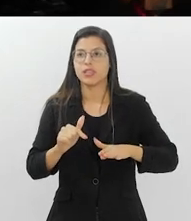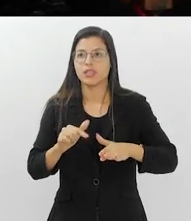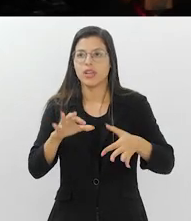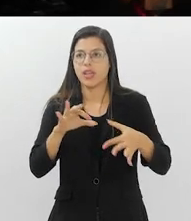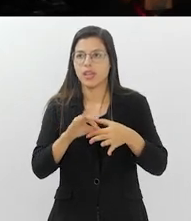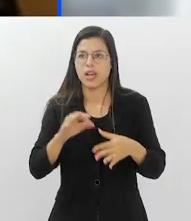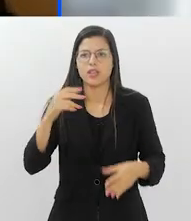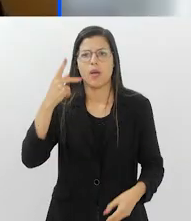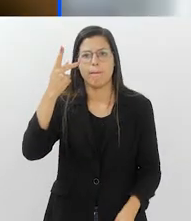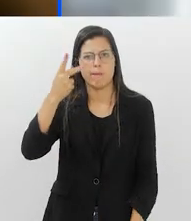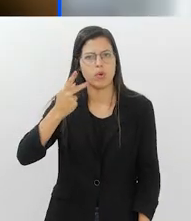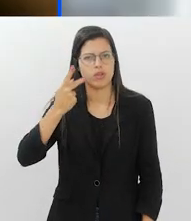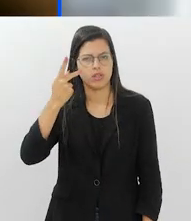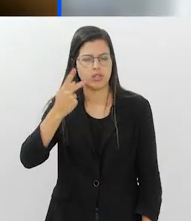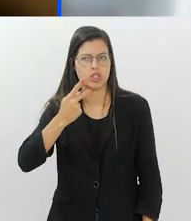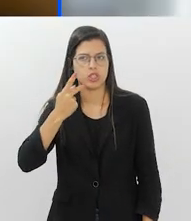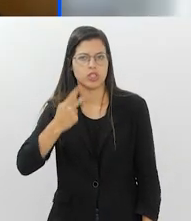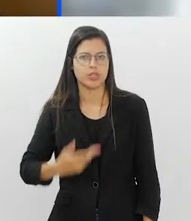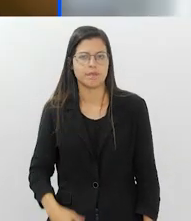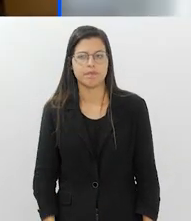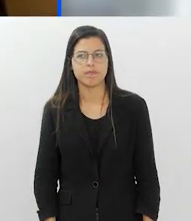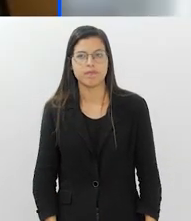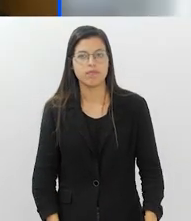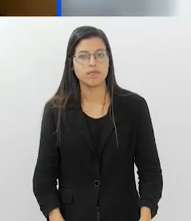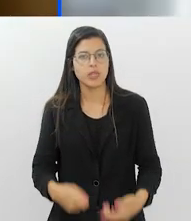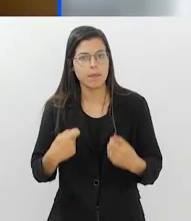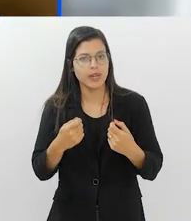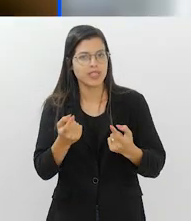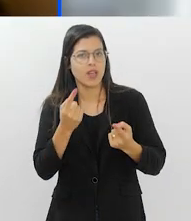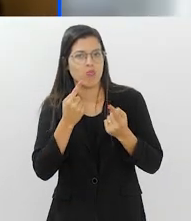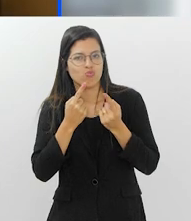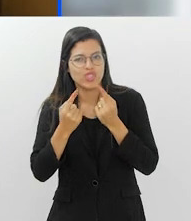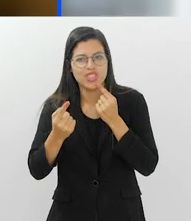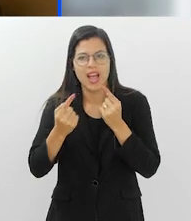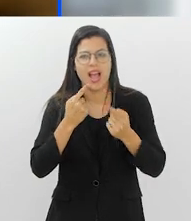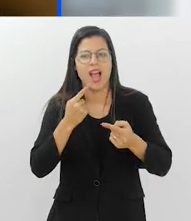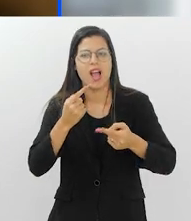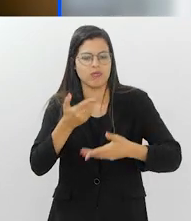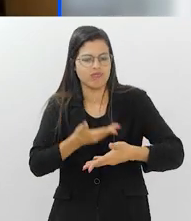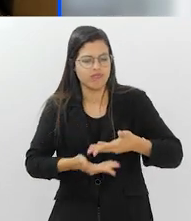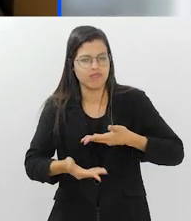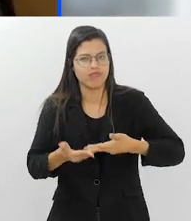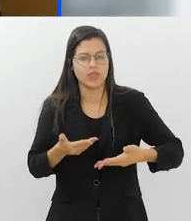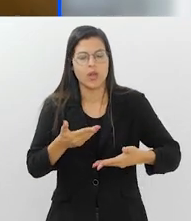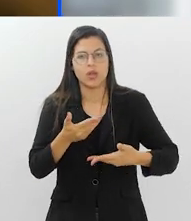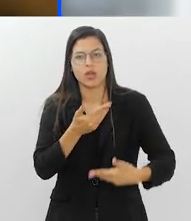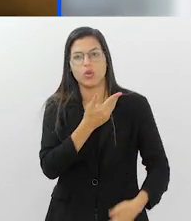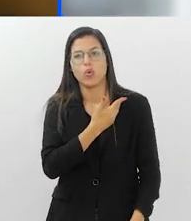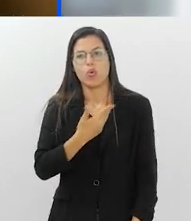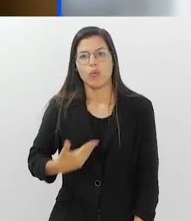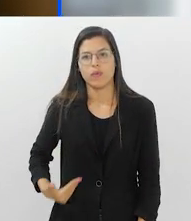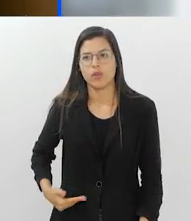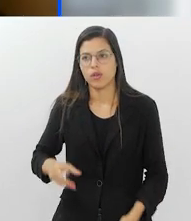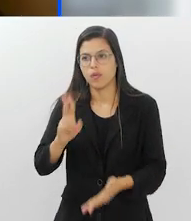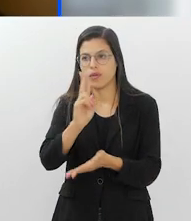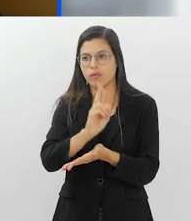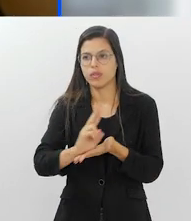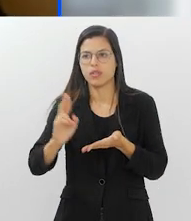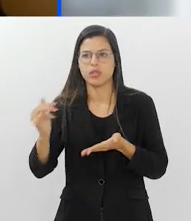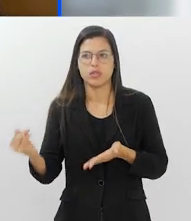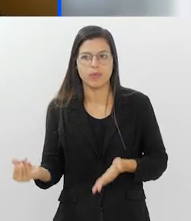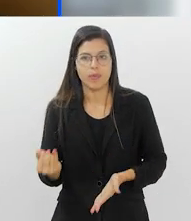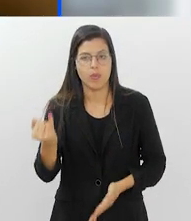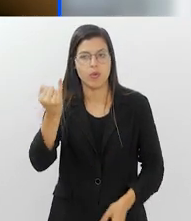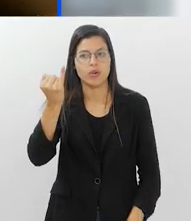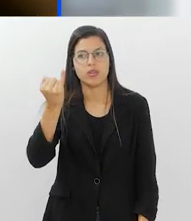políticas, né? Então, o diálogo entre os governantes e a universidade é